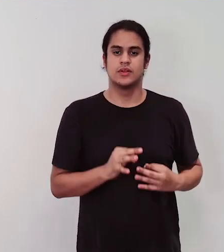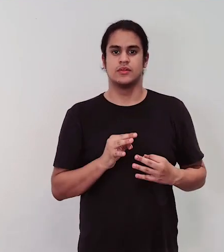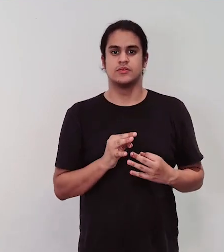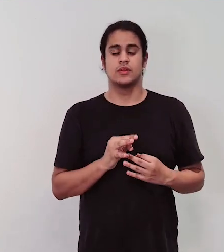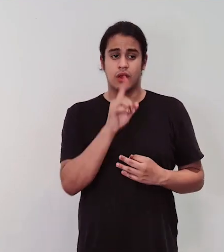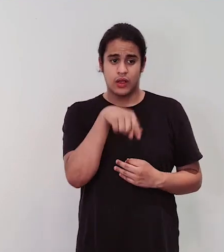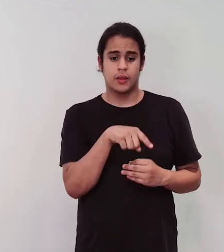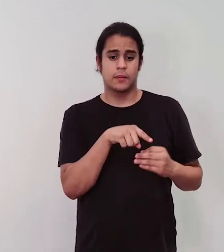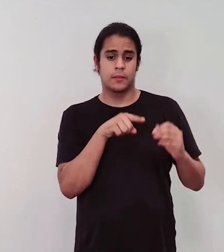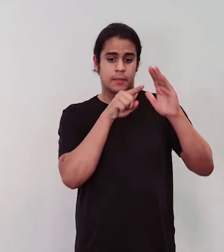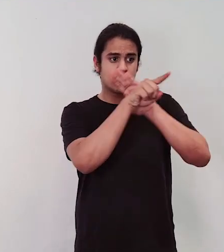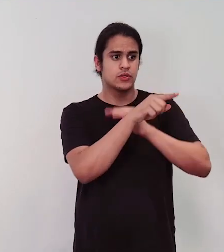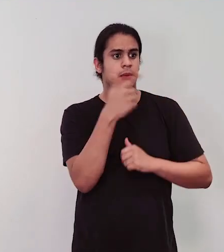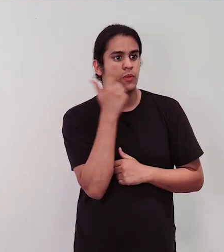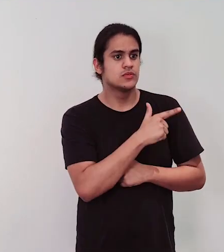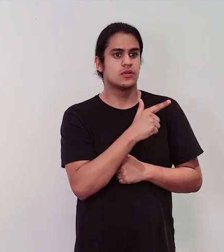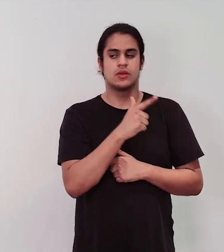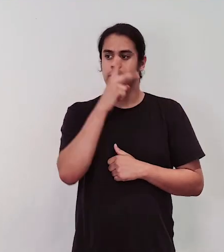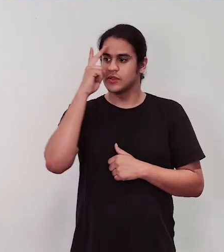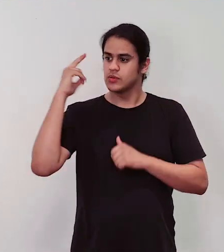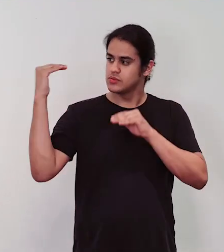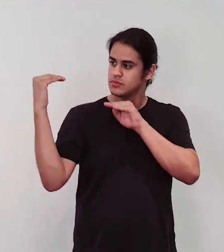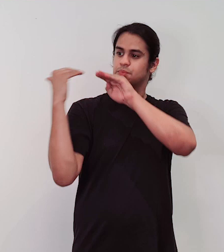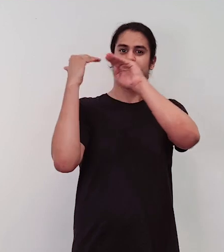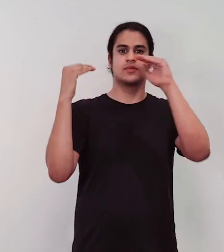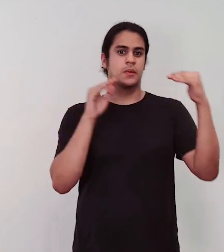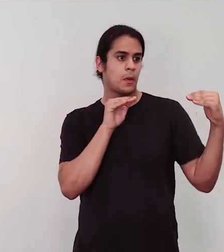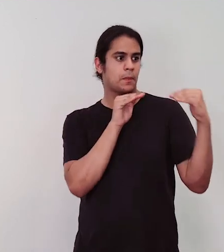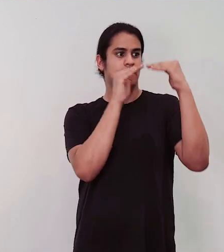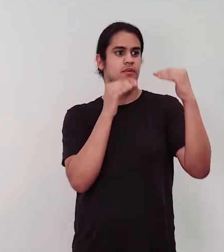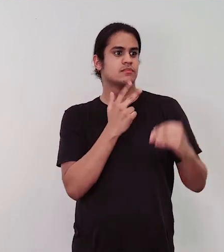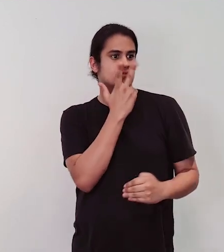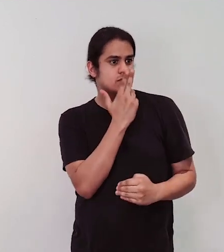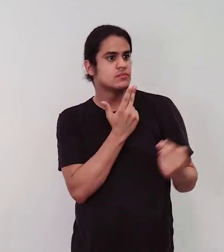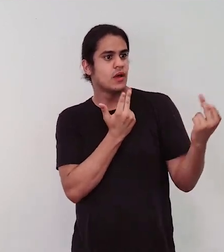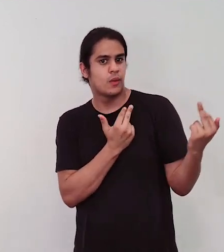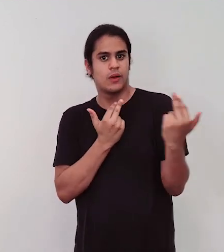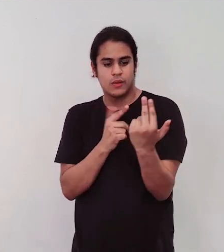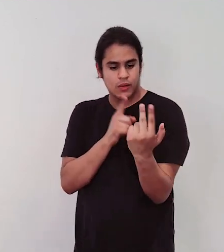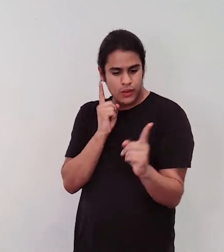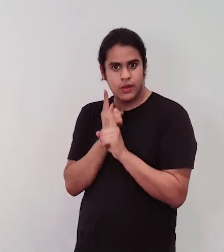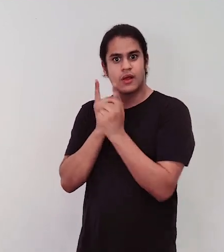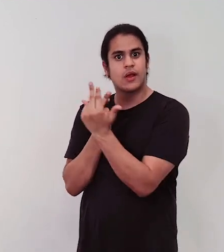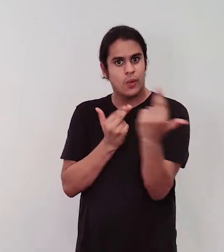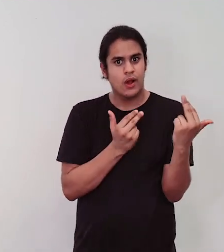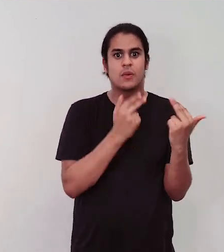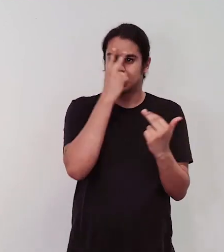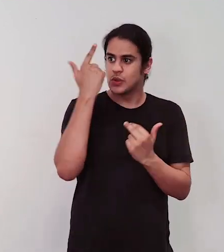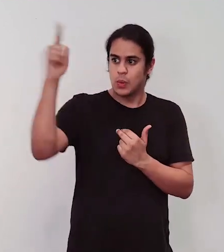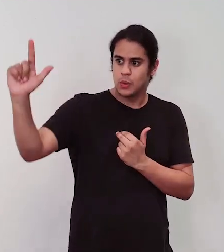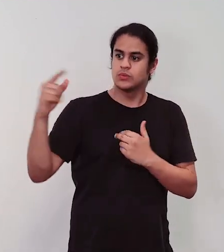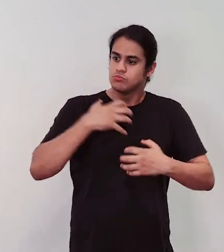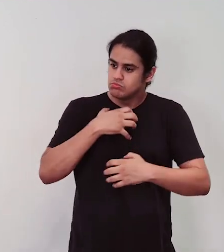uma cumplicidade ou uma forma de se identificar com algo que outra pessoa vive, sente também,